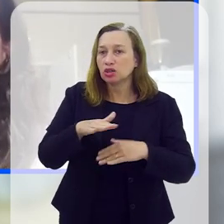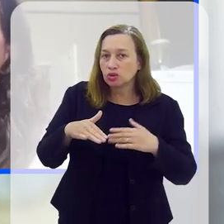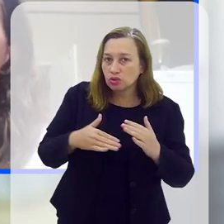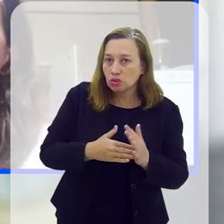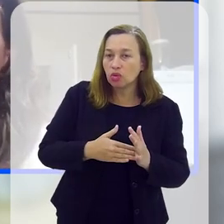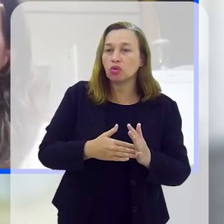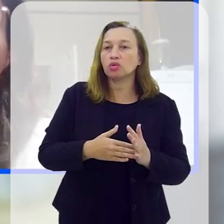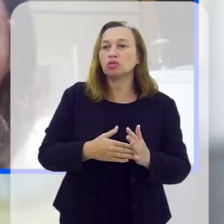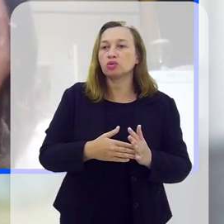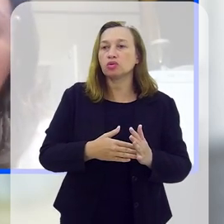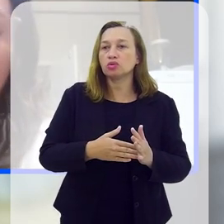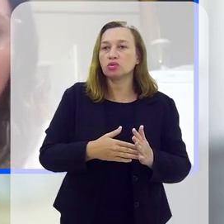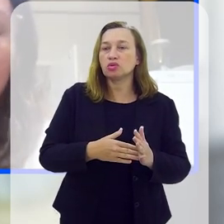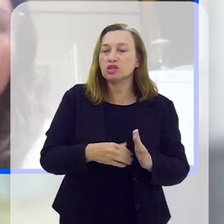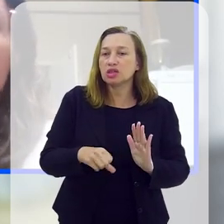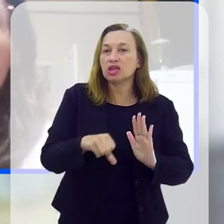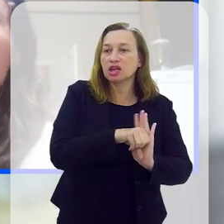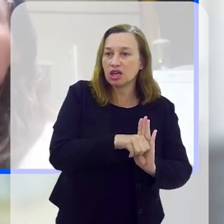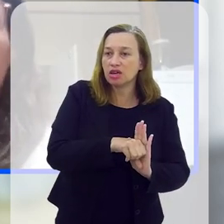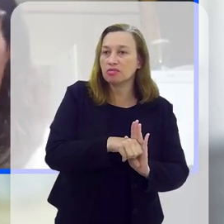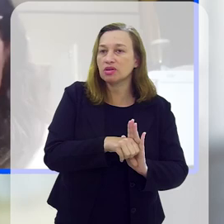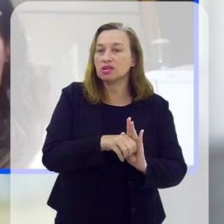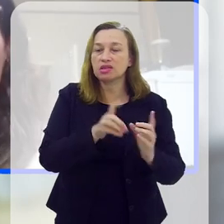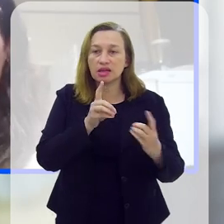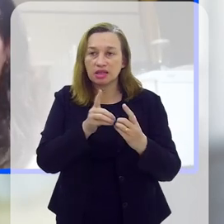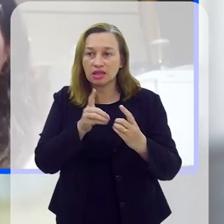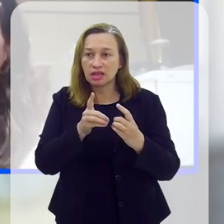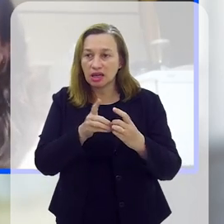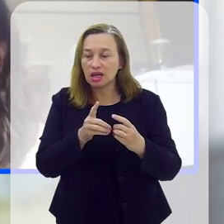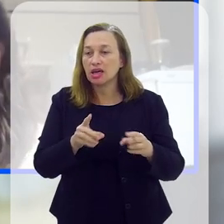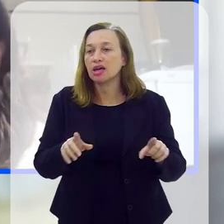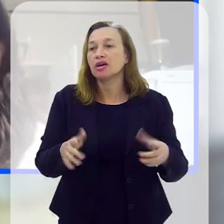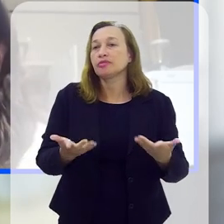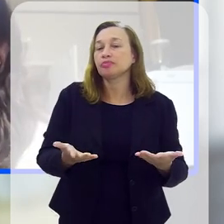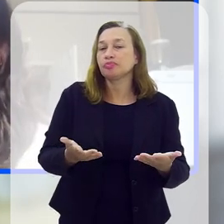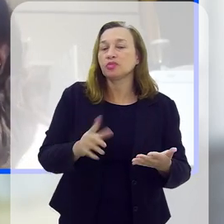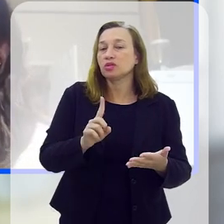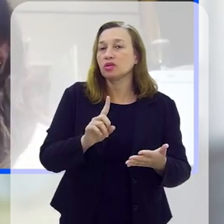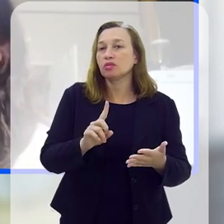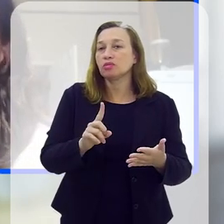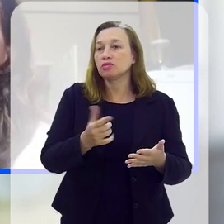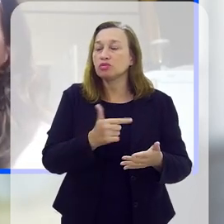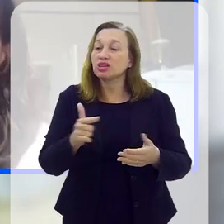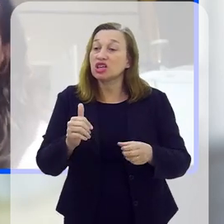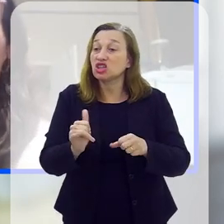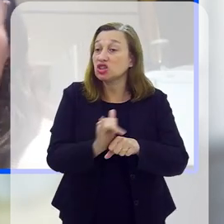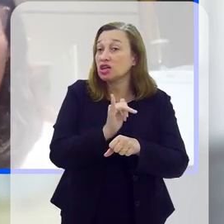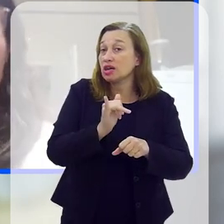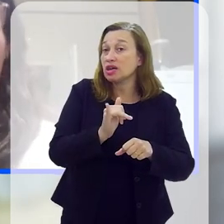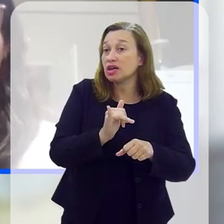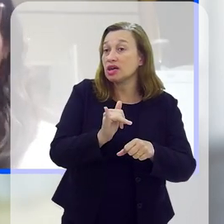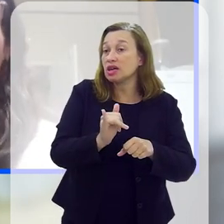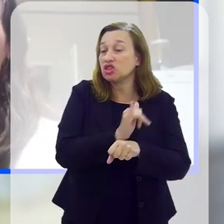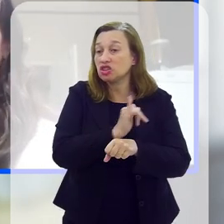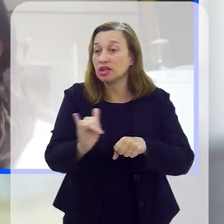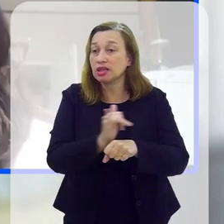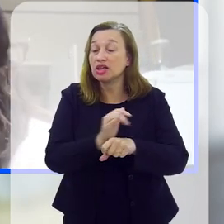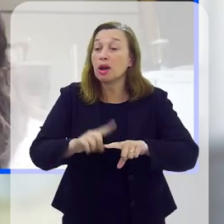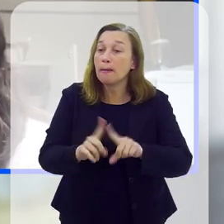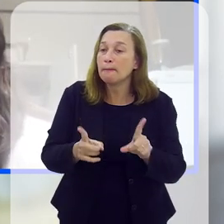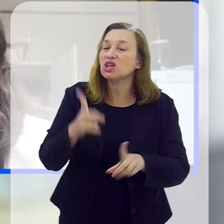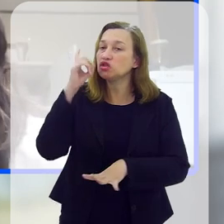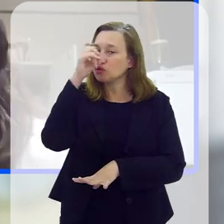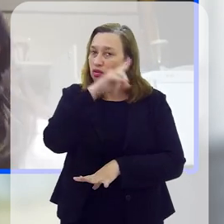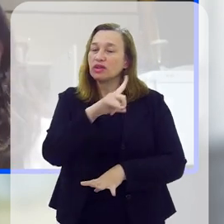ocorrências e provavelmente elas não são equipadas especificamente para o atendimento da mulher, e aí provavelmente haverá mais